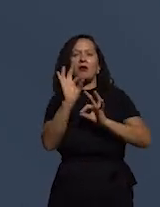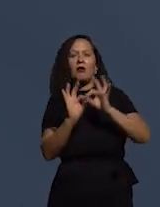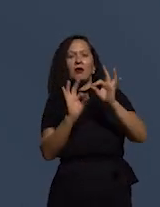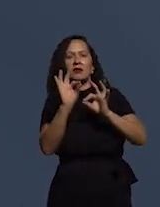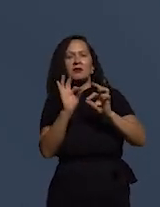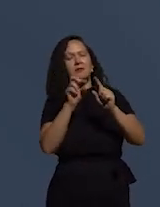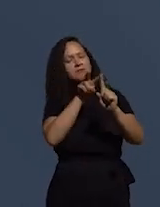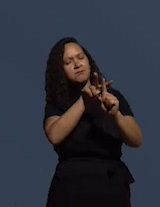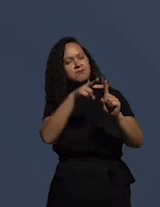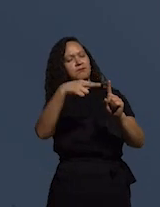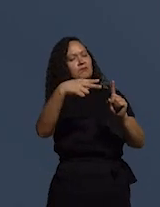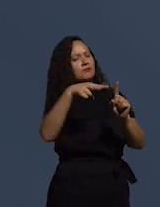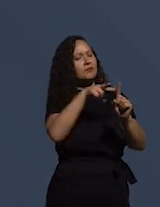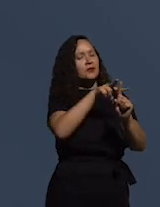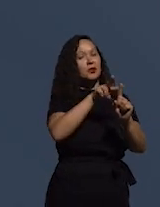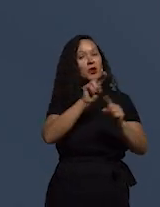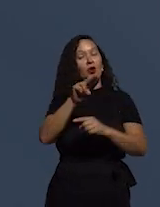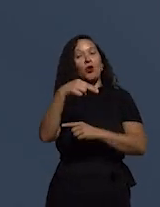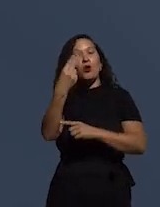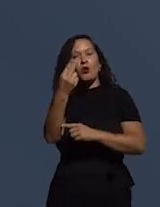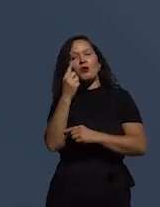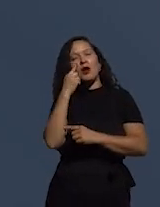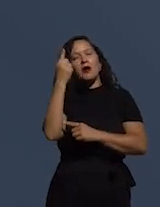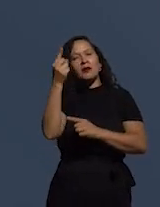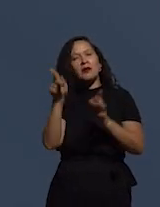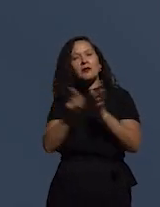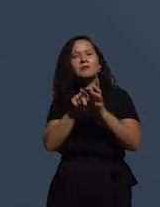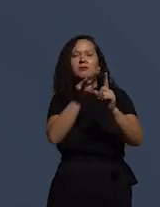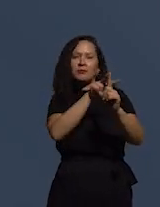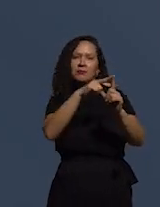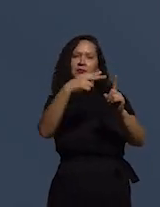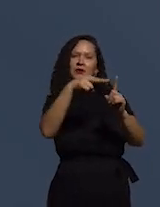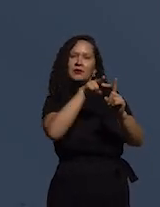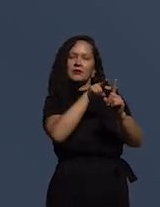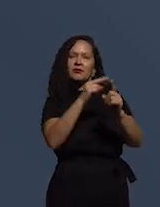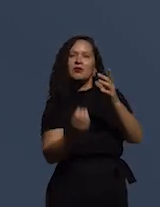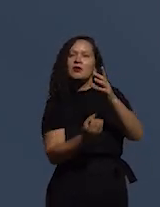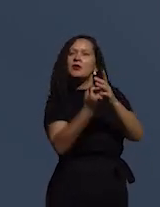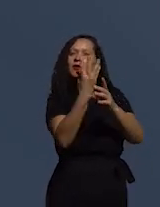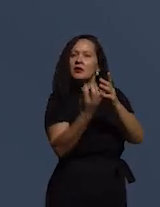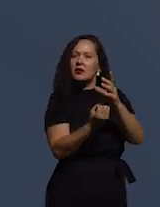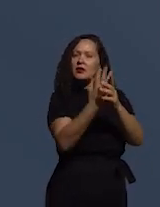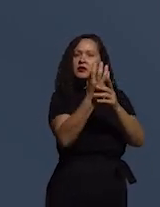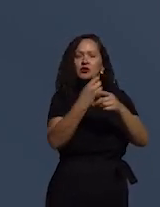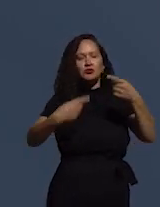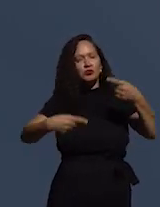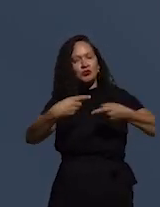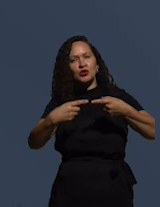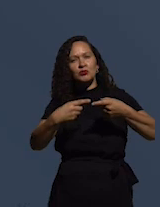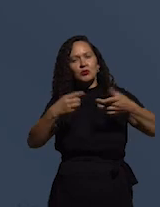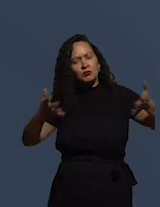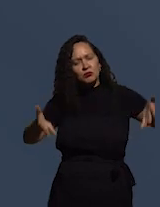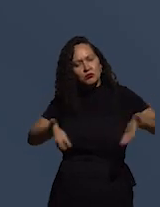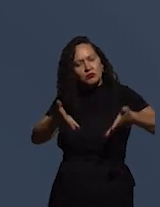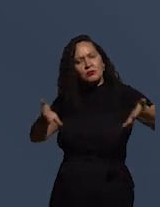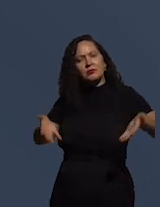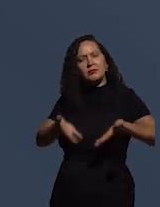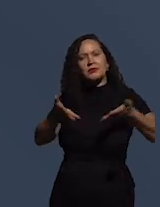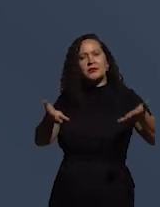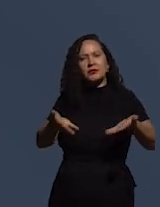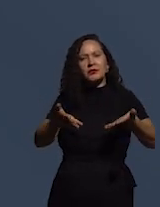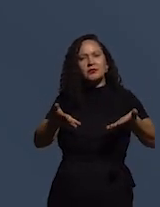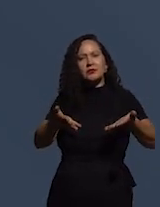perspectiva, ou sob a perspectiva, de uma construção dinâmica de sentido, que